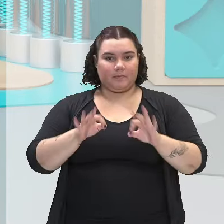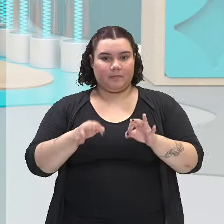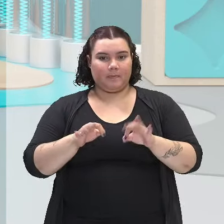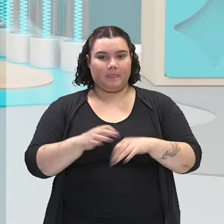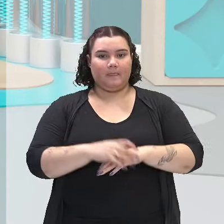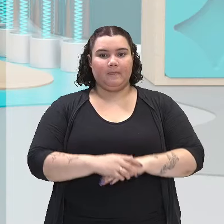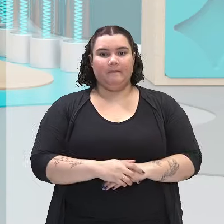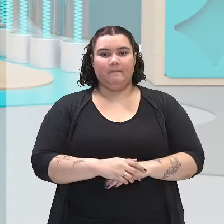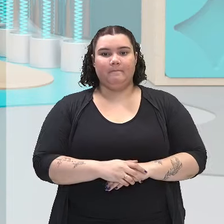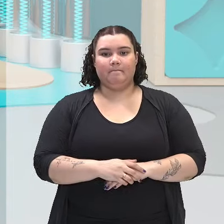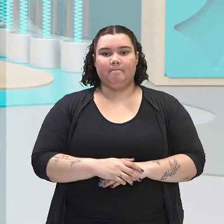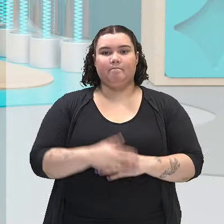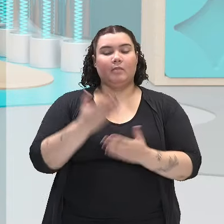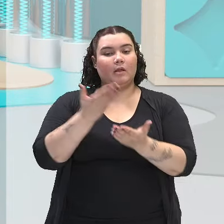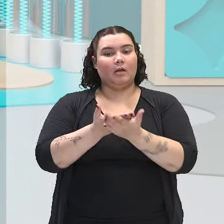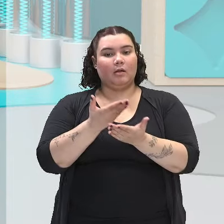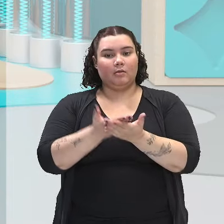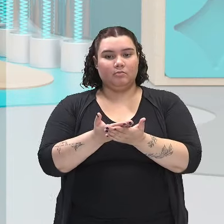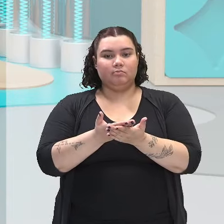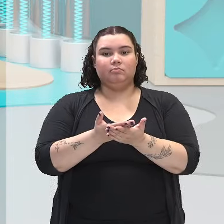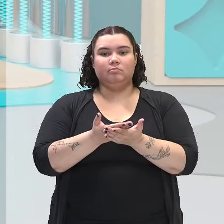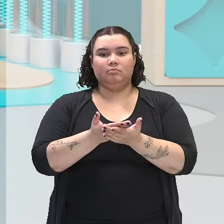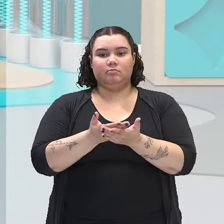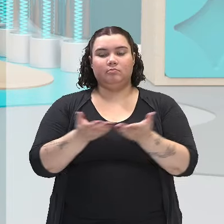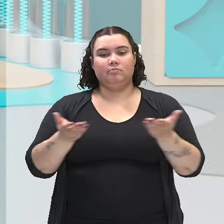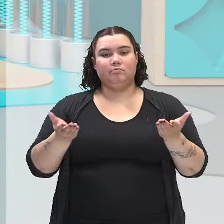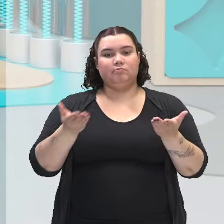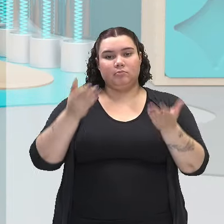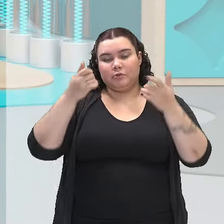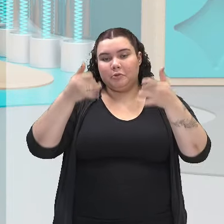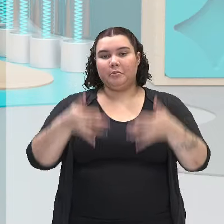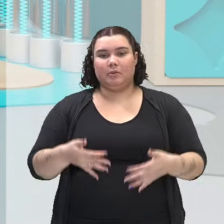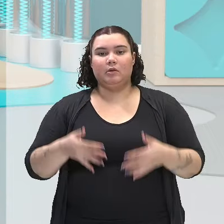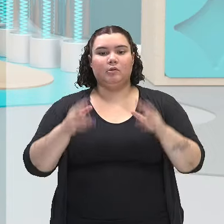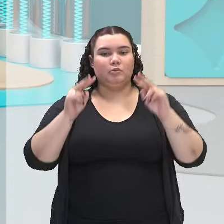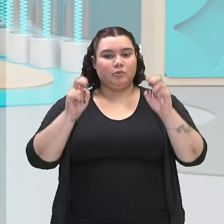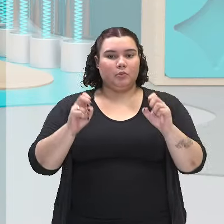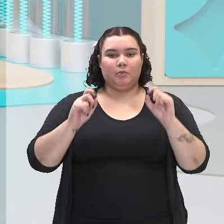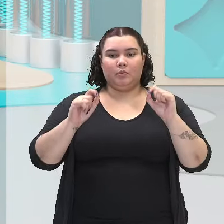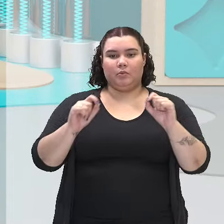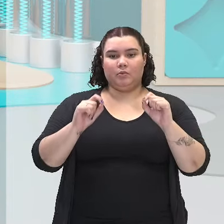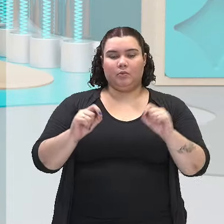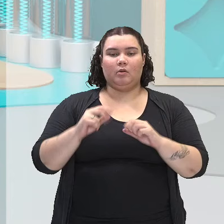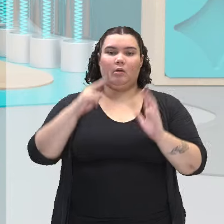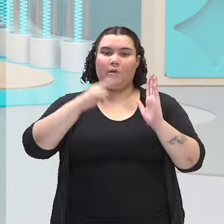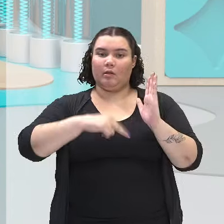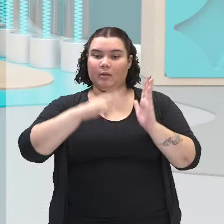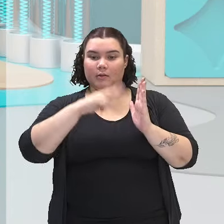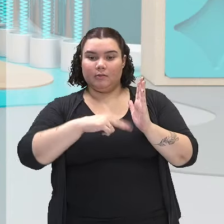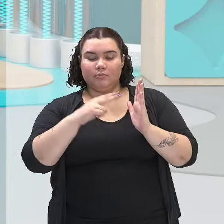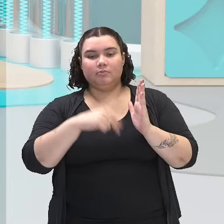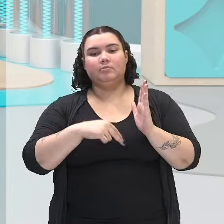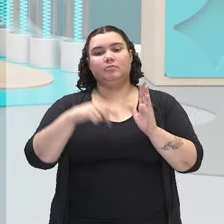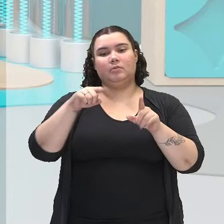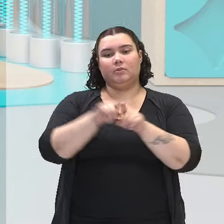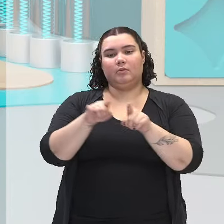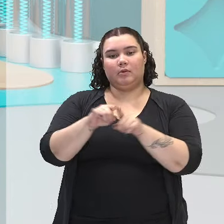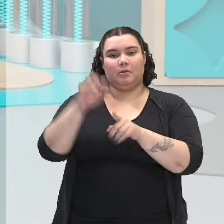E a nossa aula, ela vai nesse ponto, na questão da leitura e da